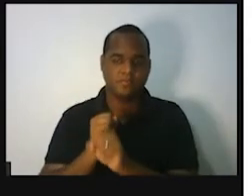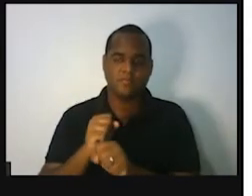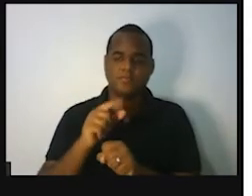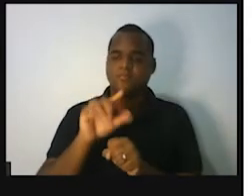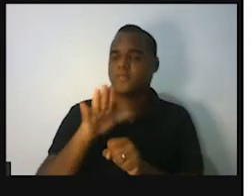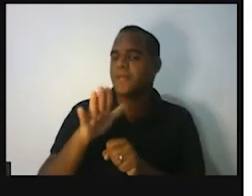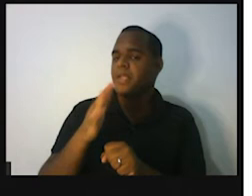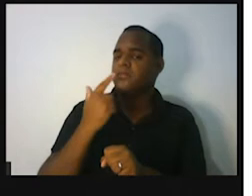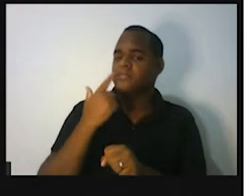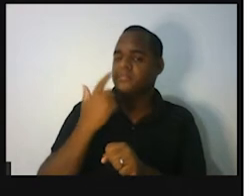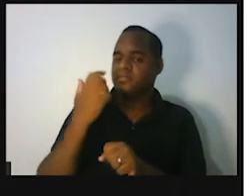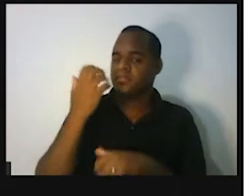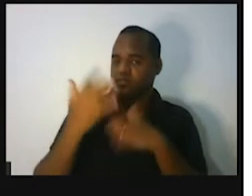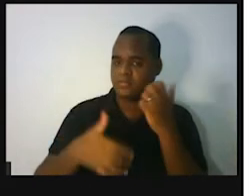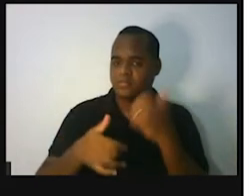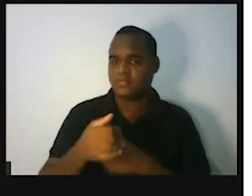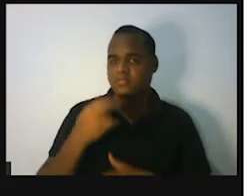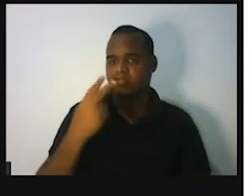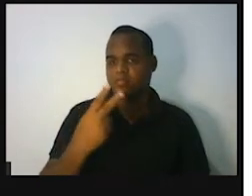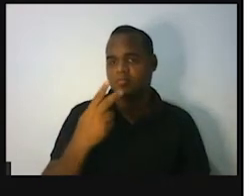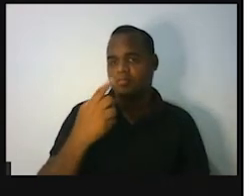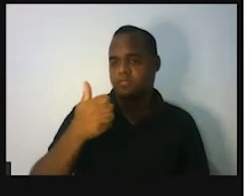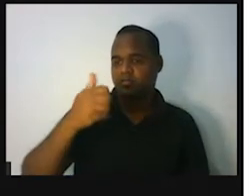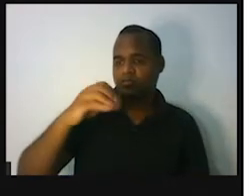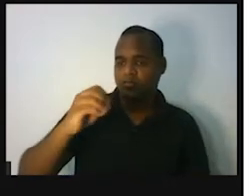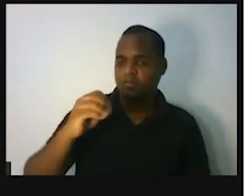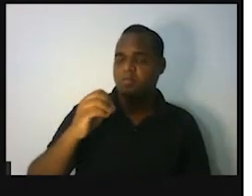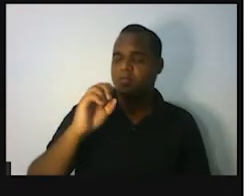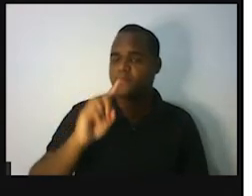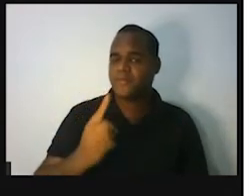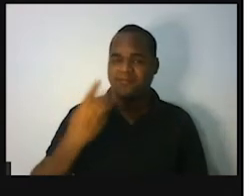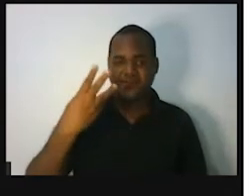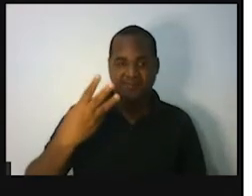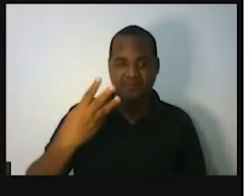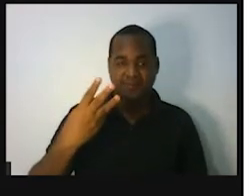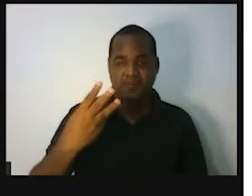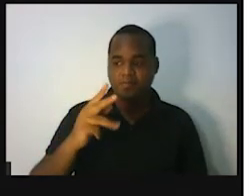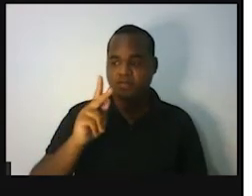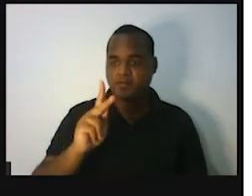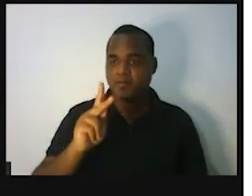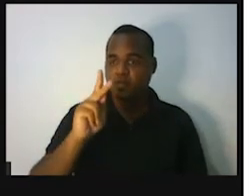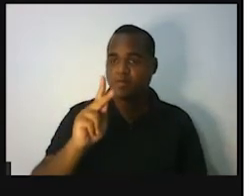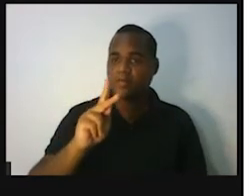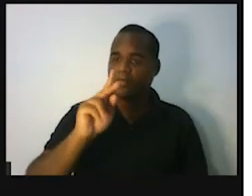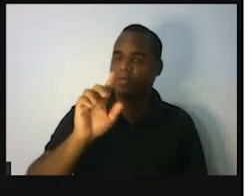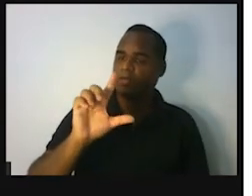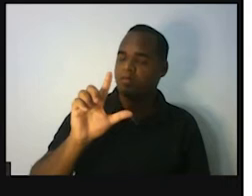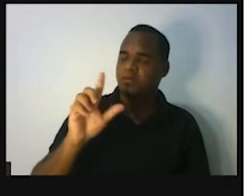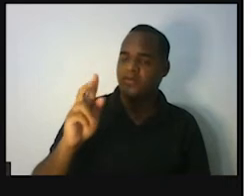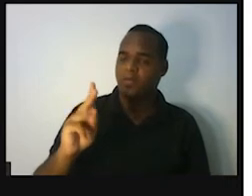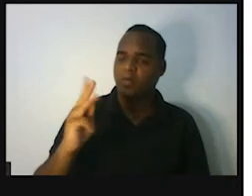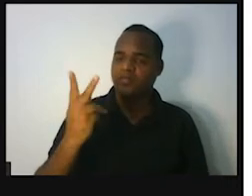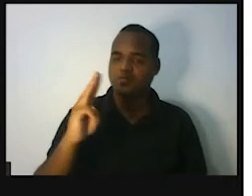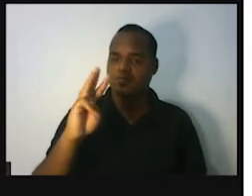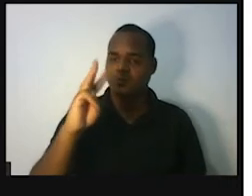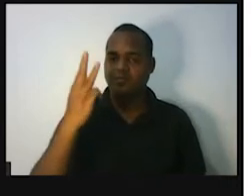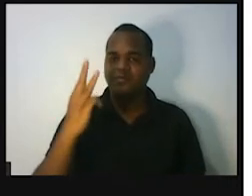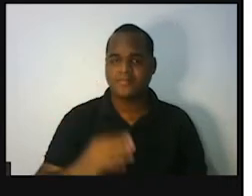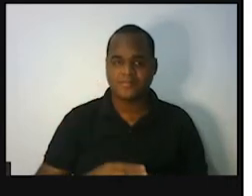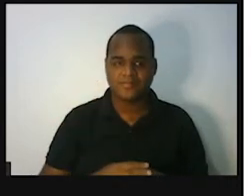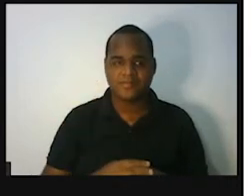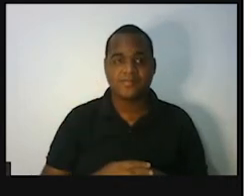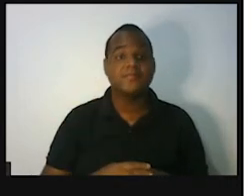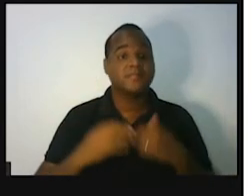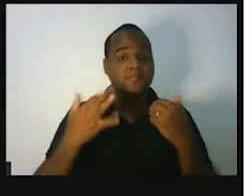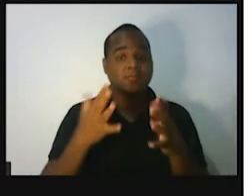aproximado de 210,3 kilowatt-hora, porque nós estamos falando de consumo de